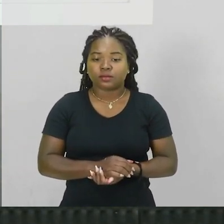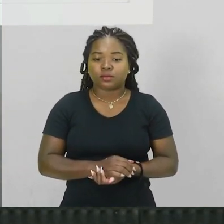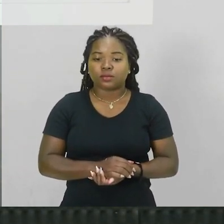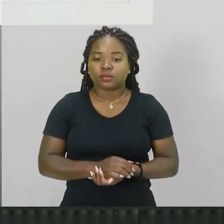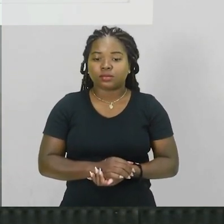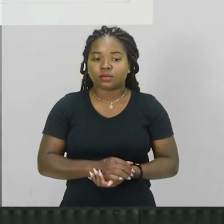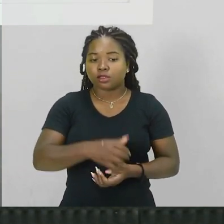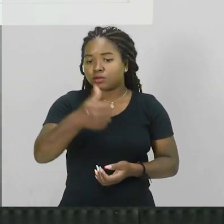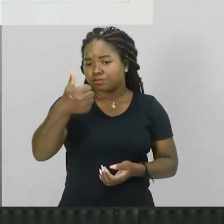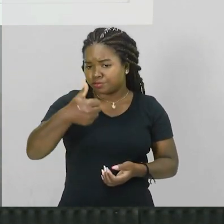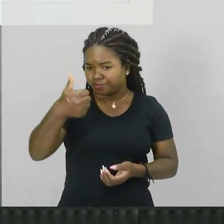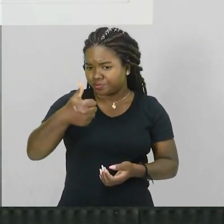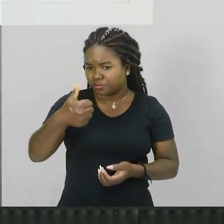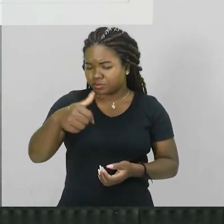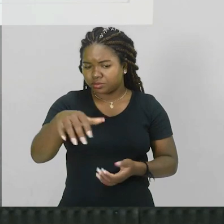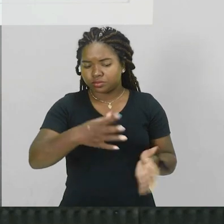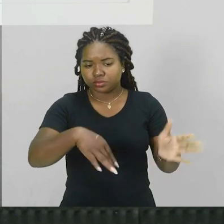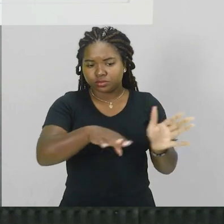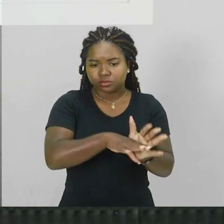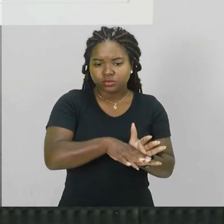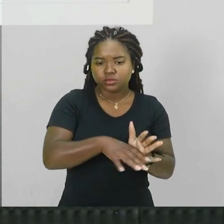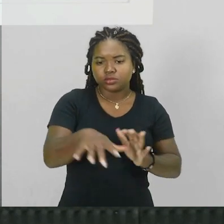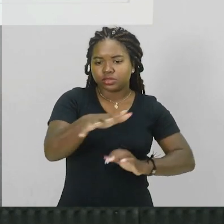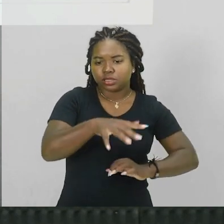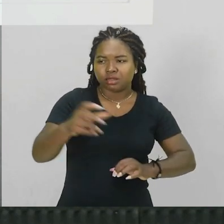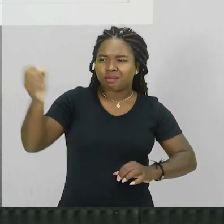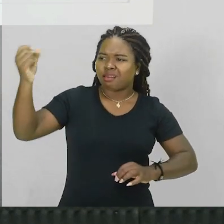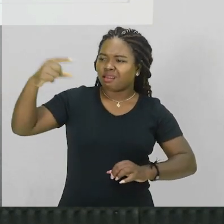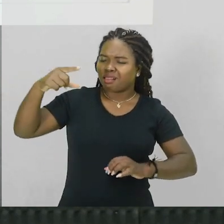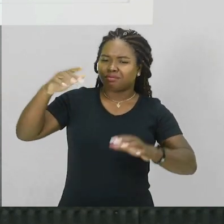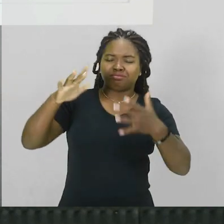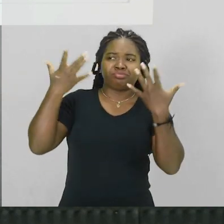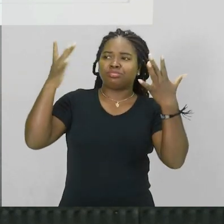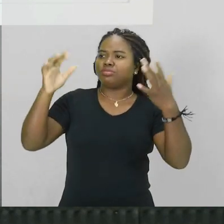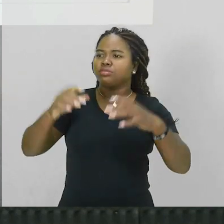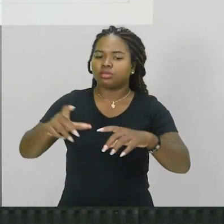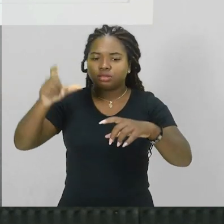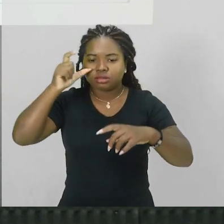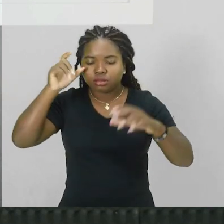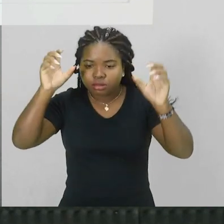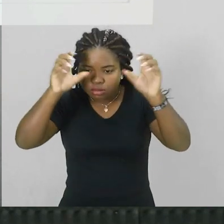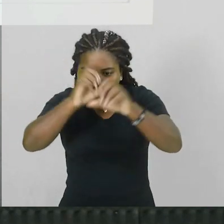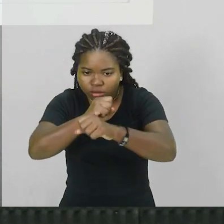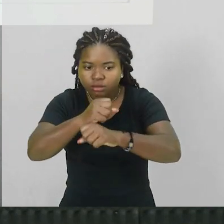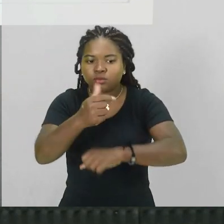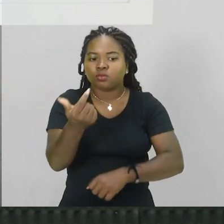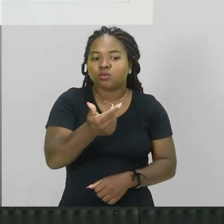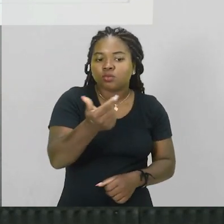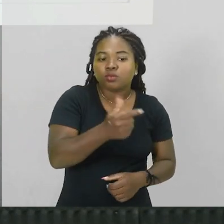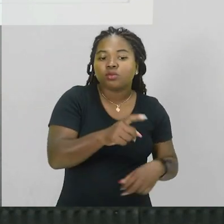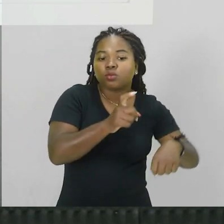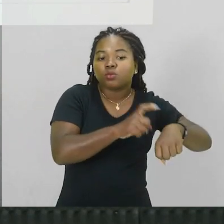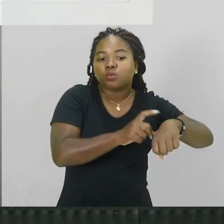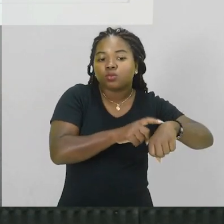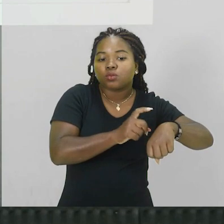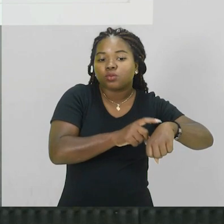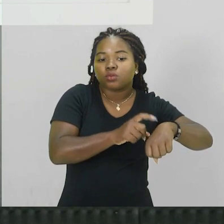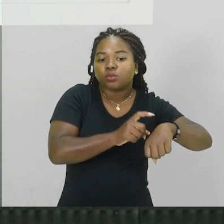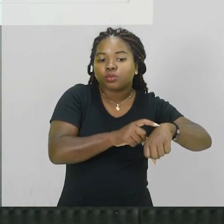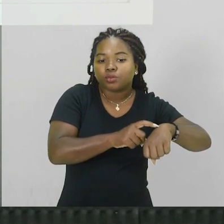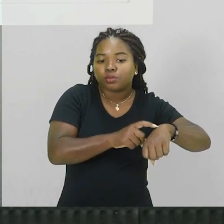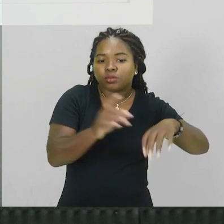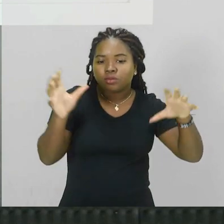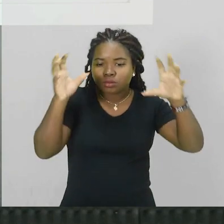escurece chegou em um ambiente claro muito claro a lente vai escurecer o 2 é o tempo de